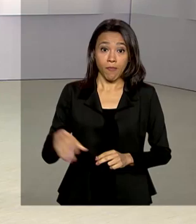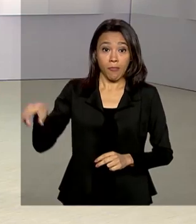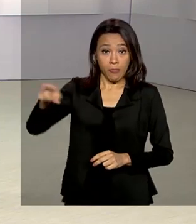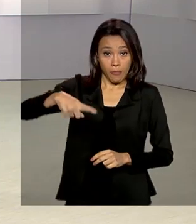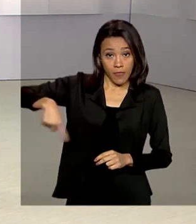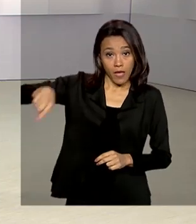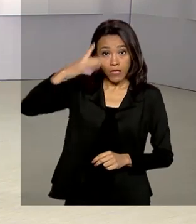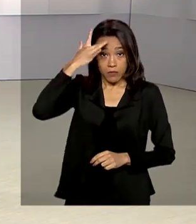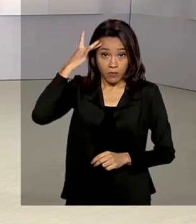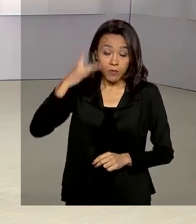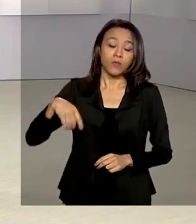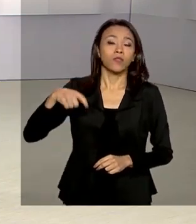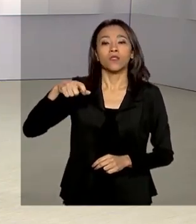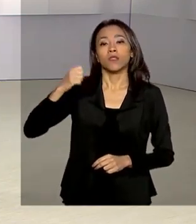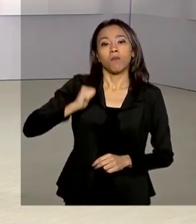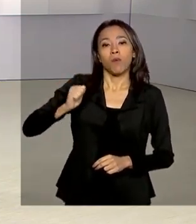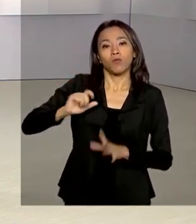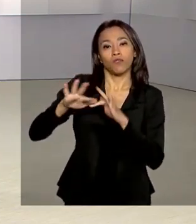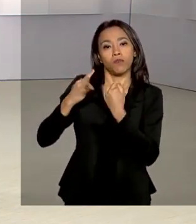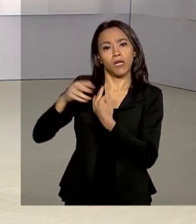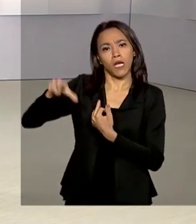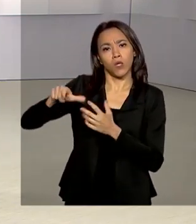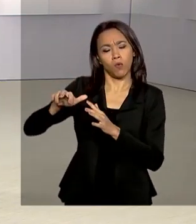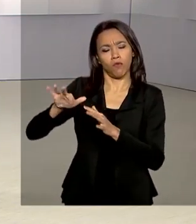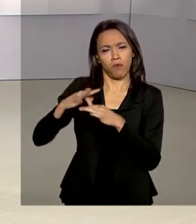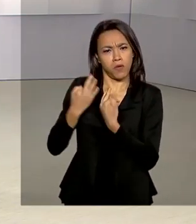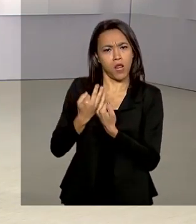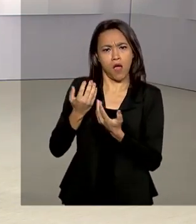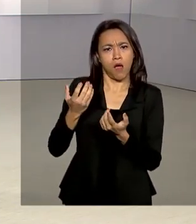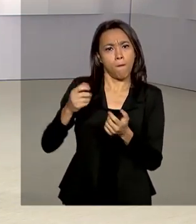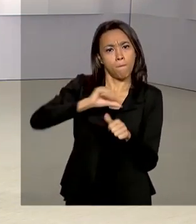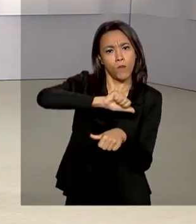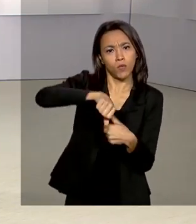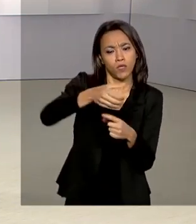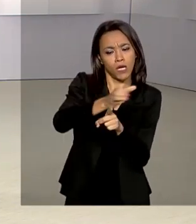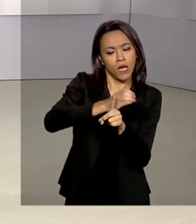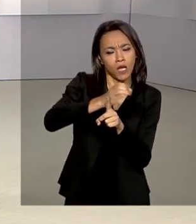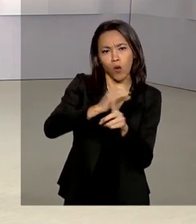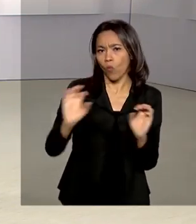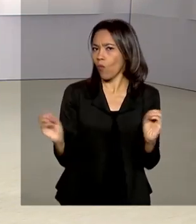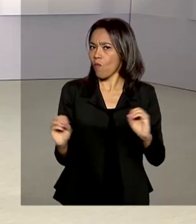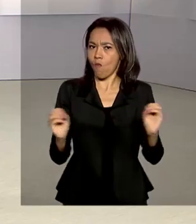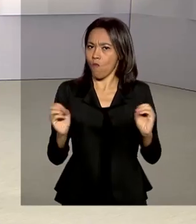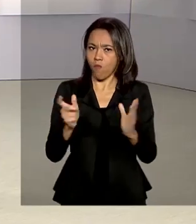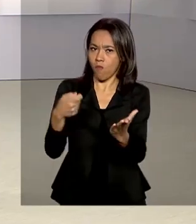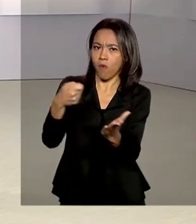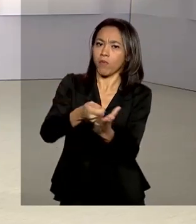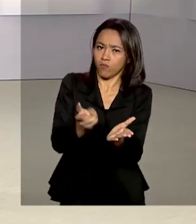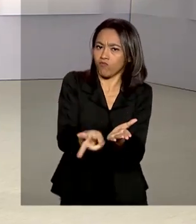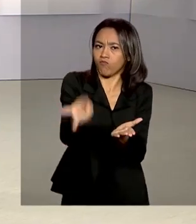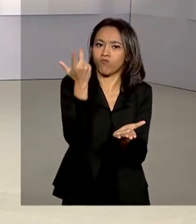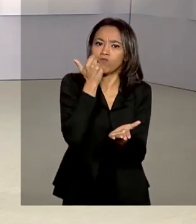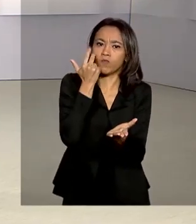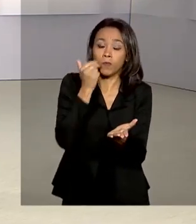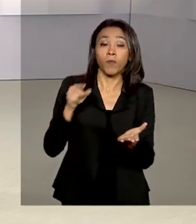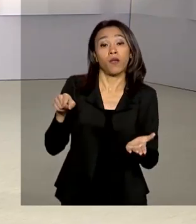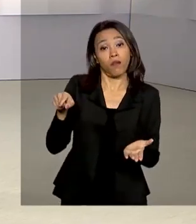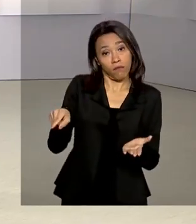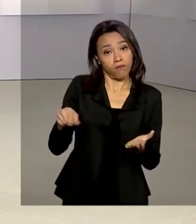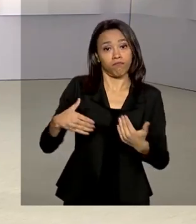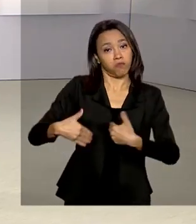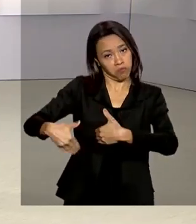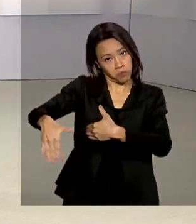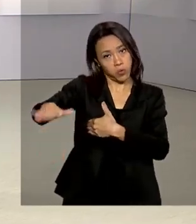beneficiários do Bolsa Família, não há qualquer alteração no calendário de pagamento. Para este público, o repasse do benefício segue